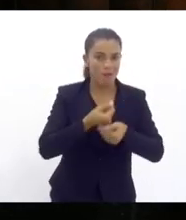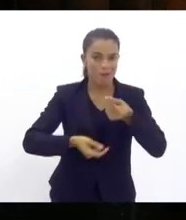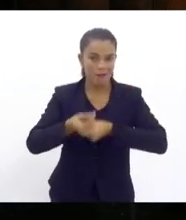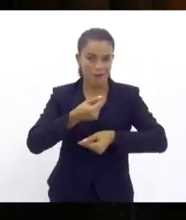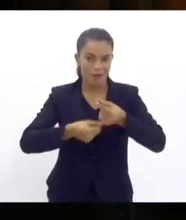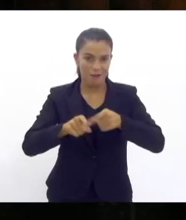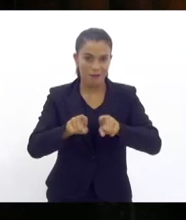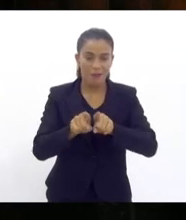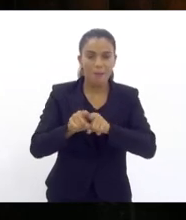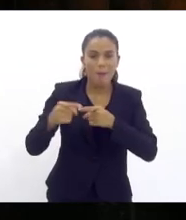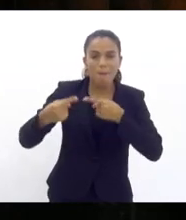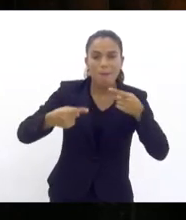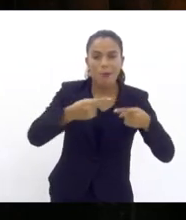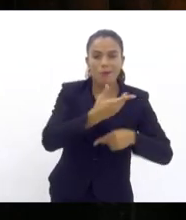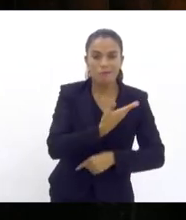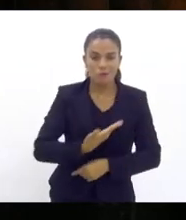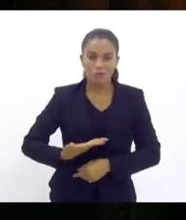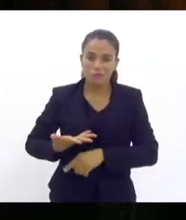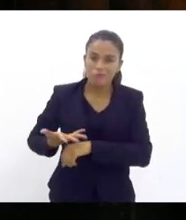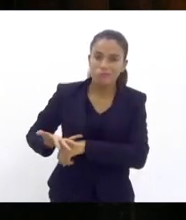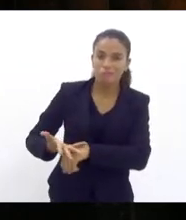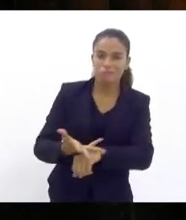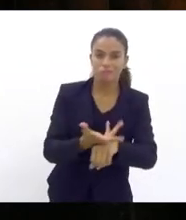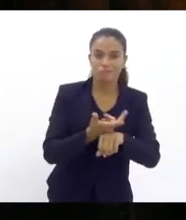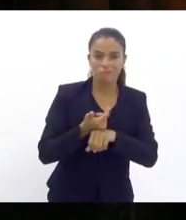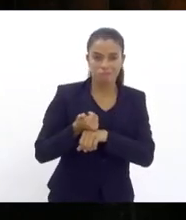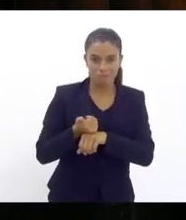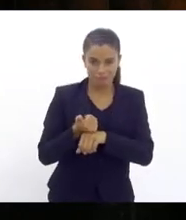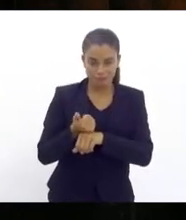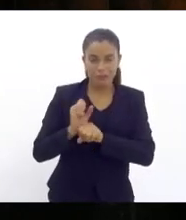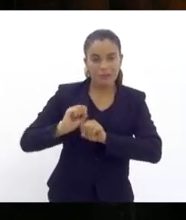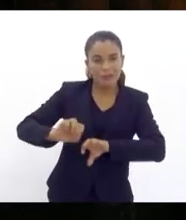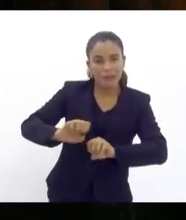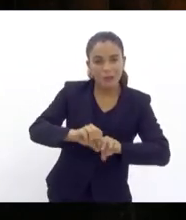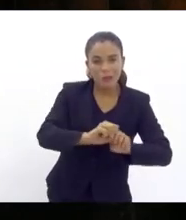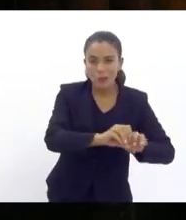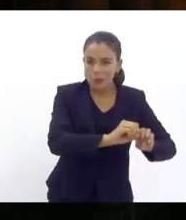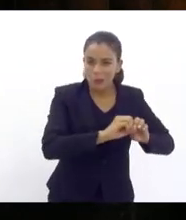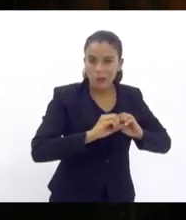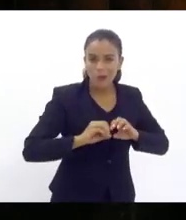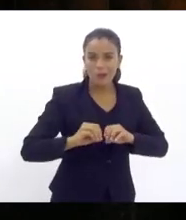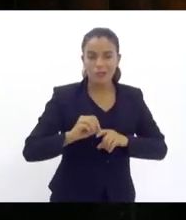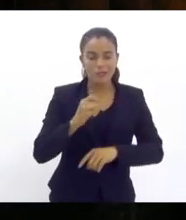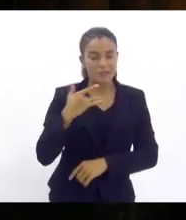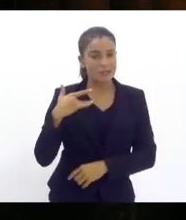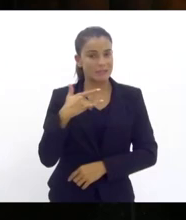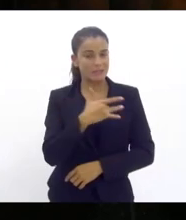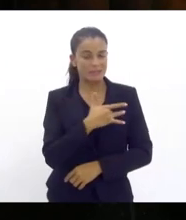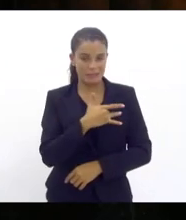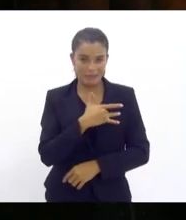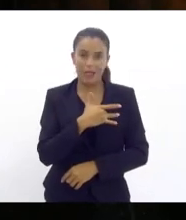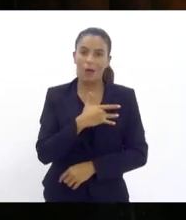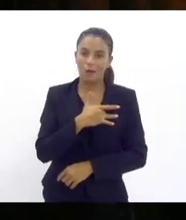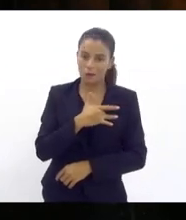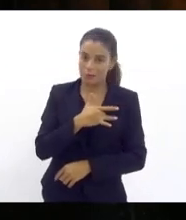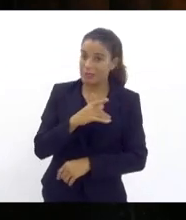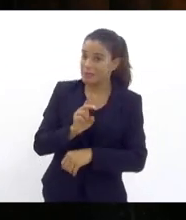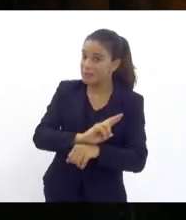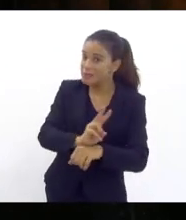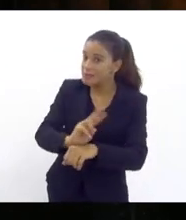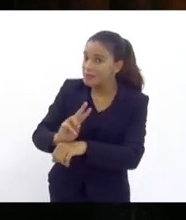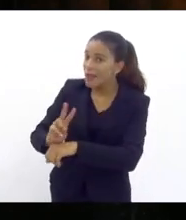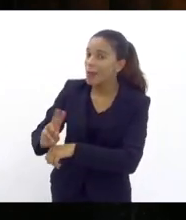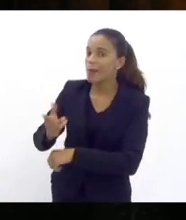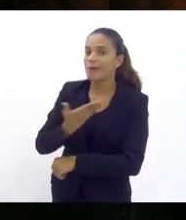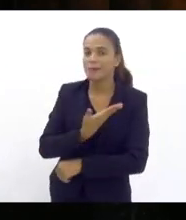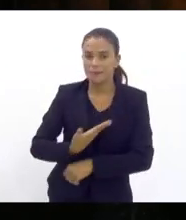políticas públicas de qualidade de educação de saúde de segurança